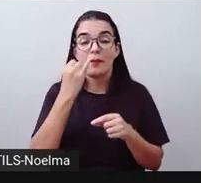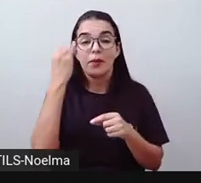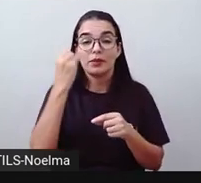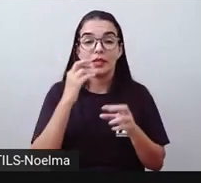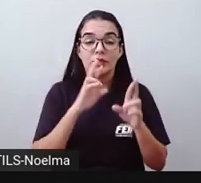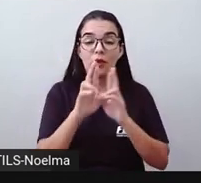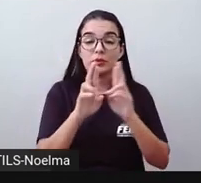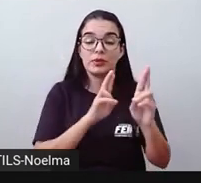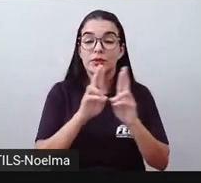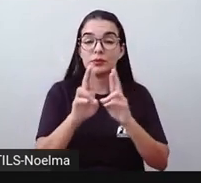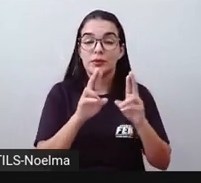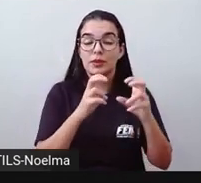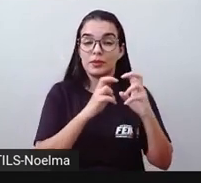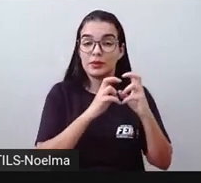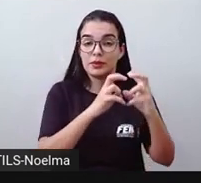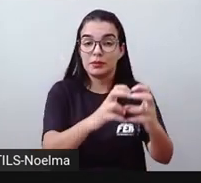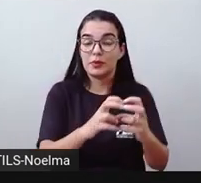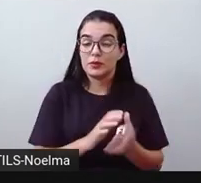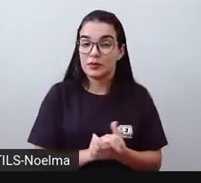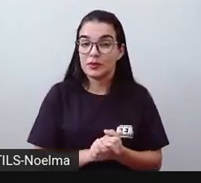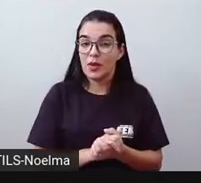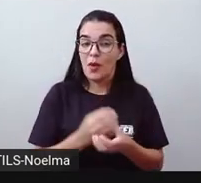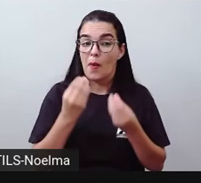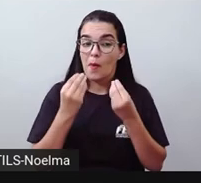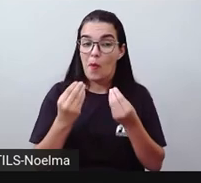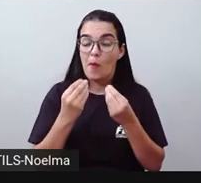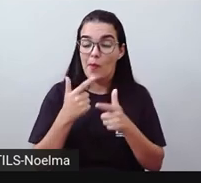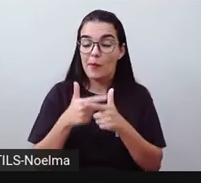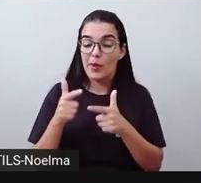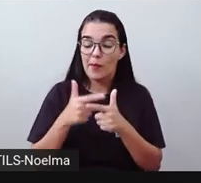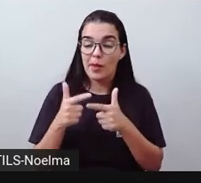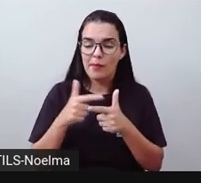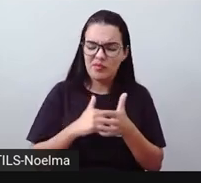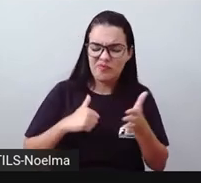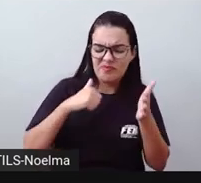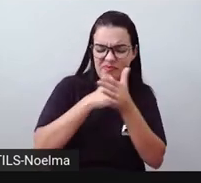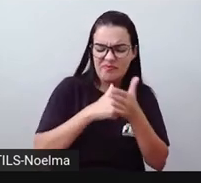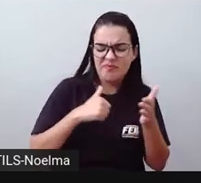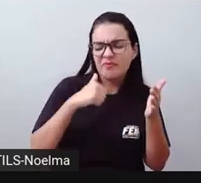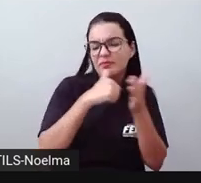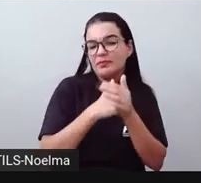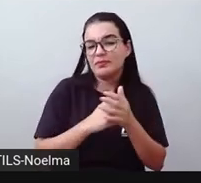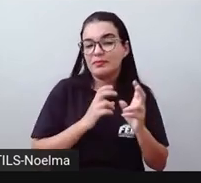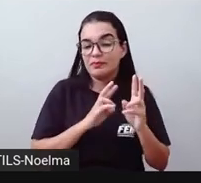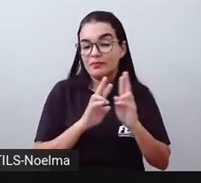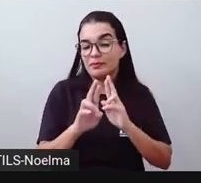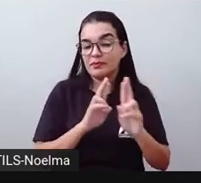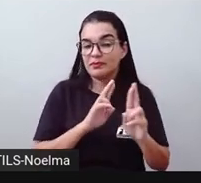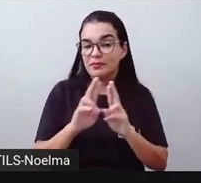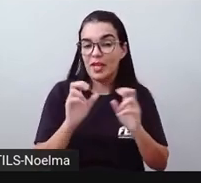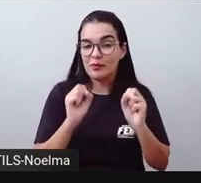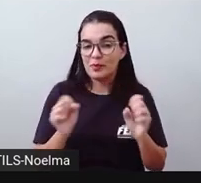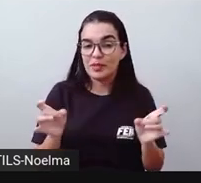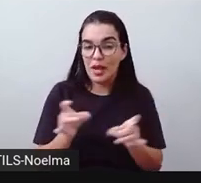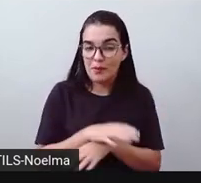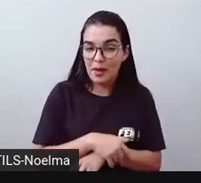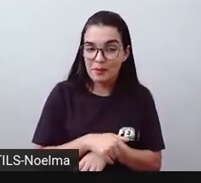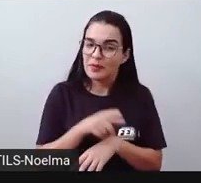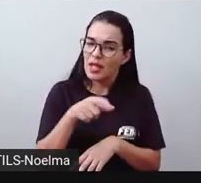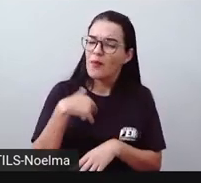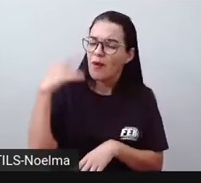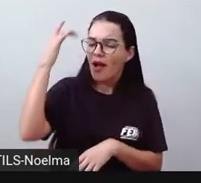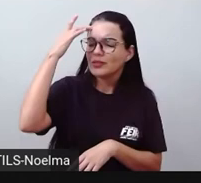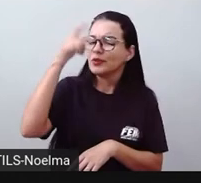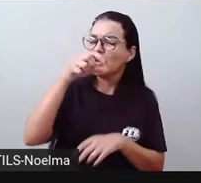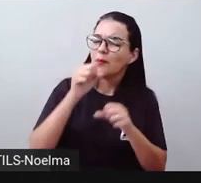transporte rodoviário e de como muitos problemas enfrentados por esses meios de transporte podem ser resolvidos? De repente, você